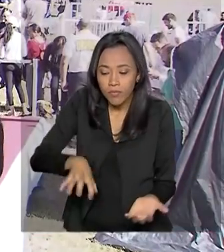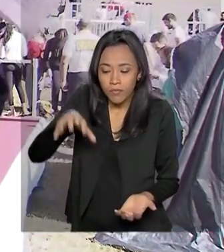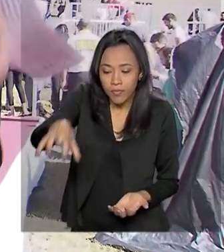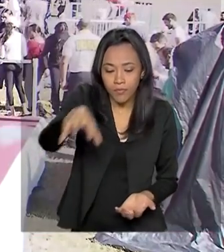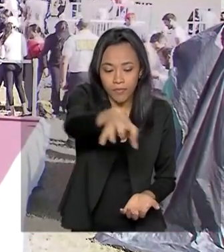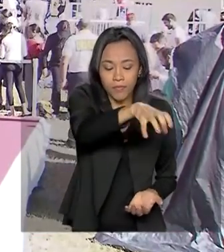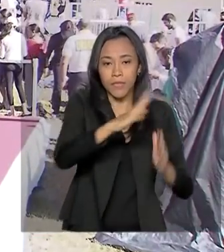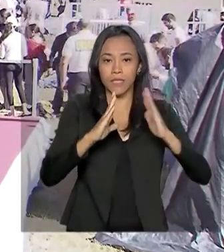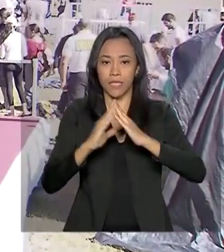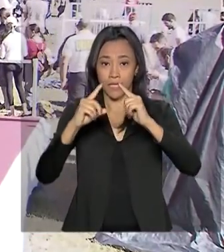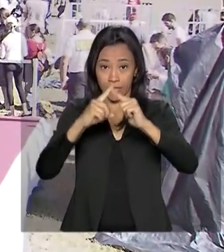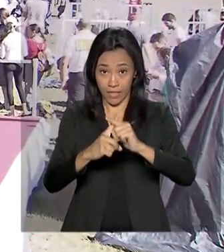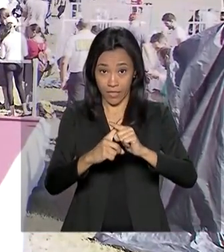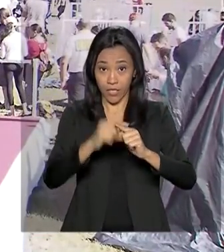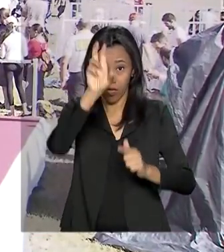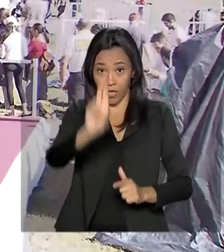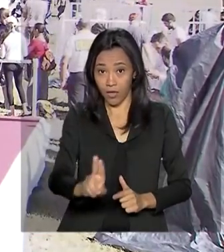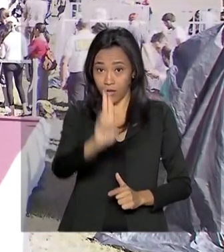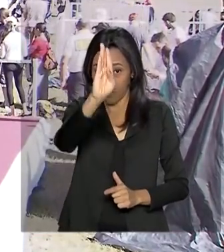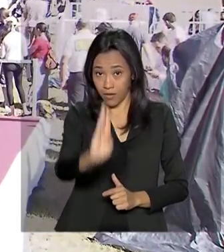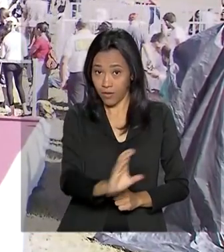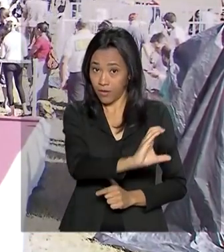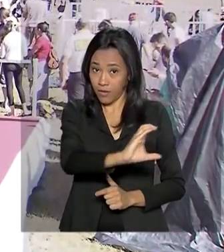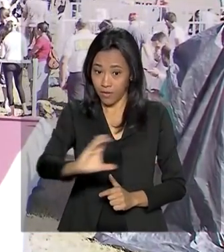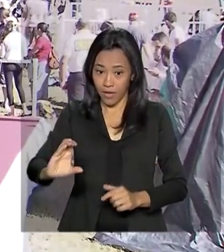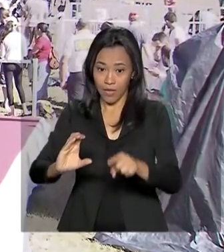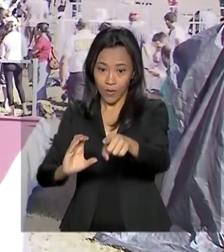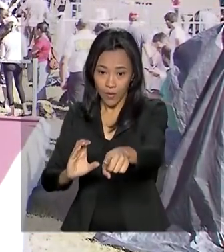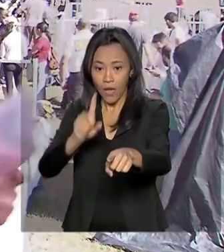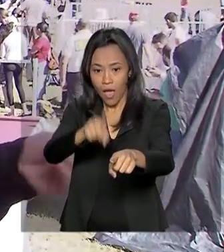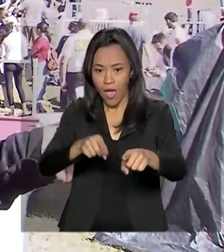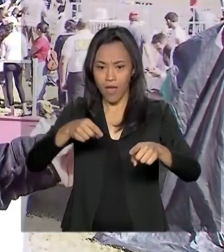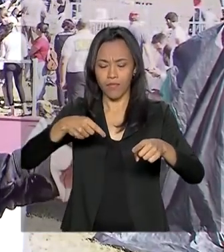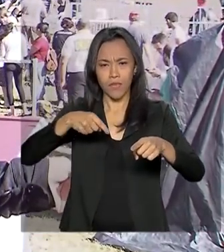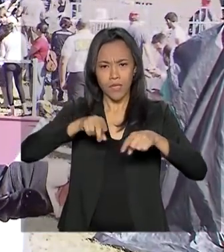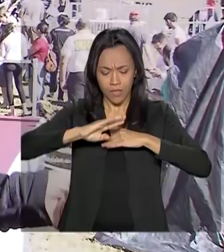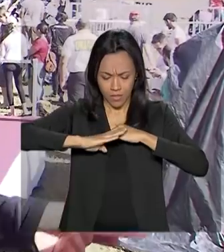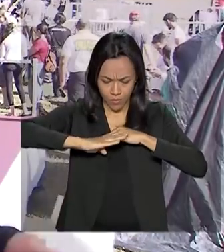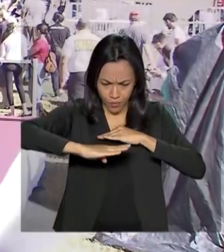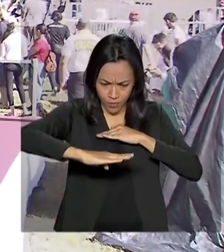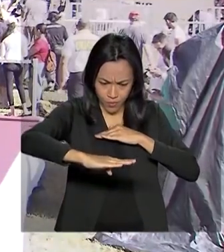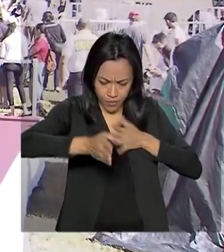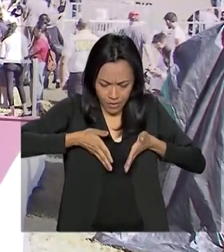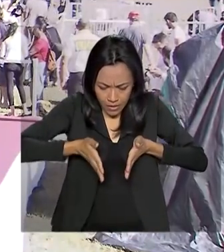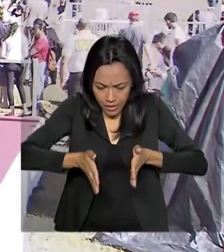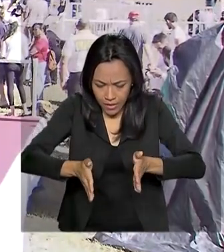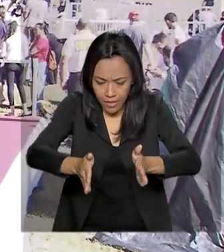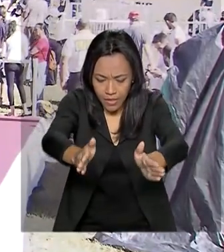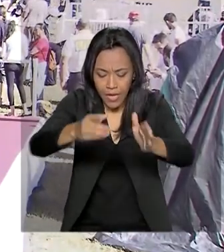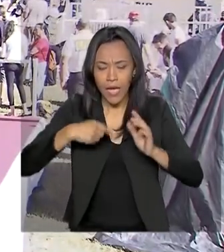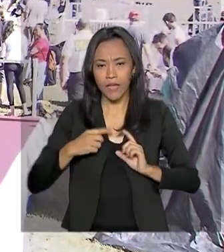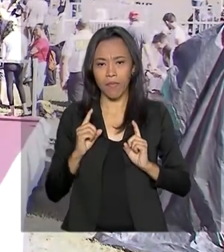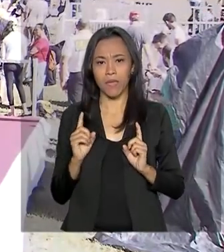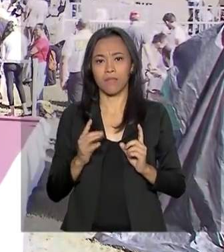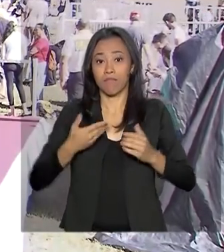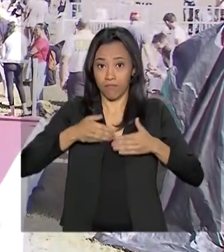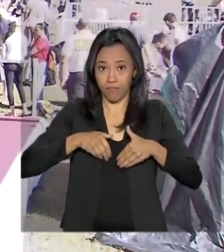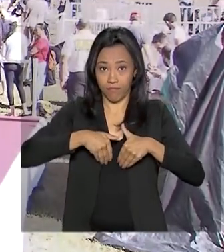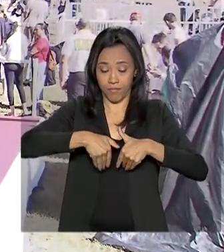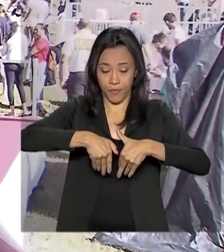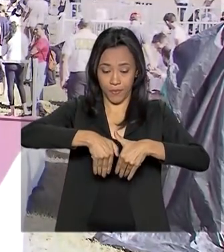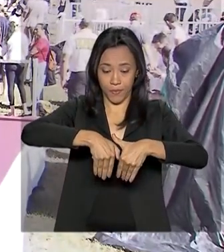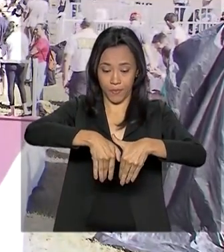começaram a confecção desses tapetes, que é por onde vai passar a processão do Santíssimo Sacramento. Bem,